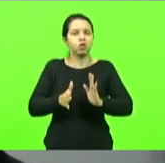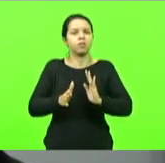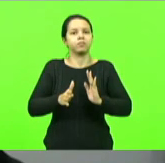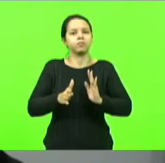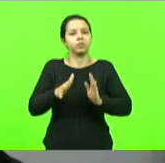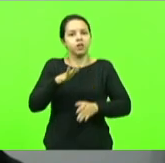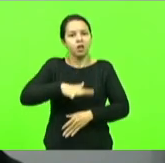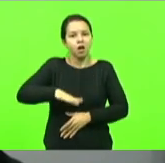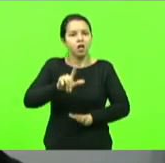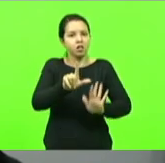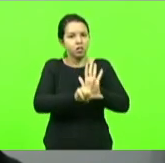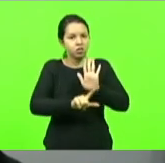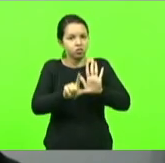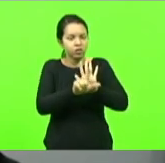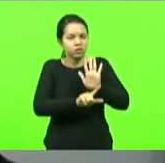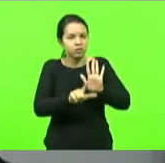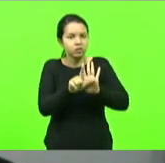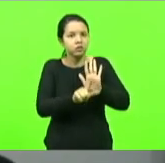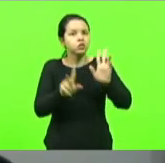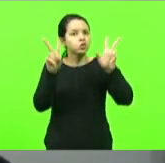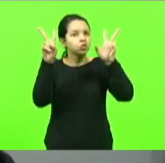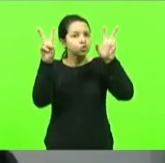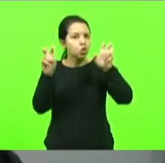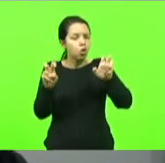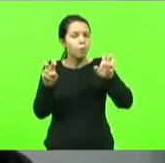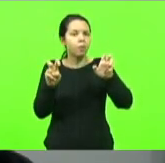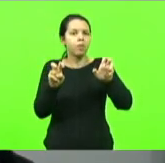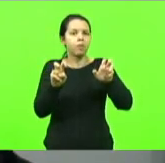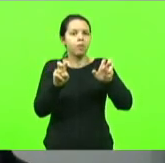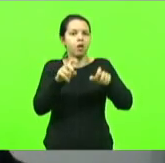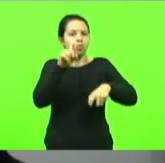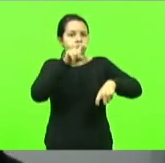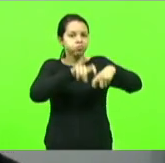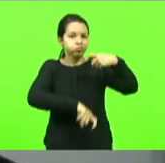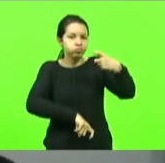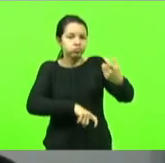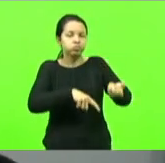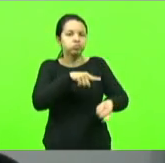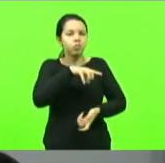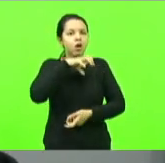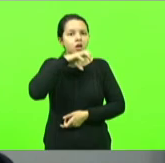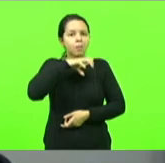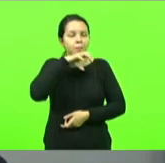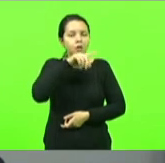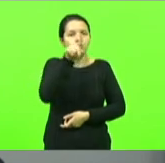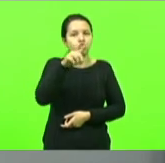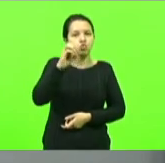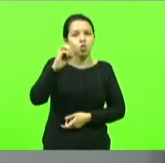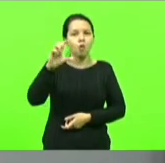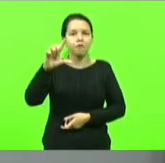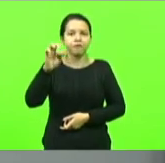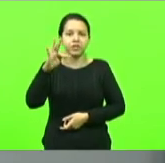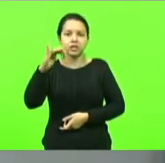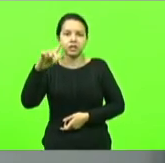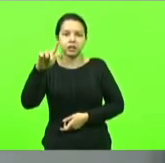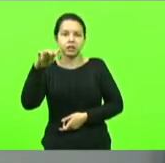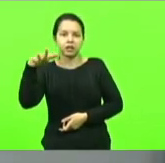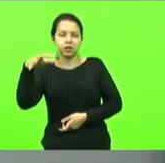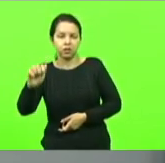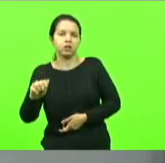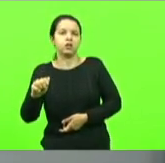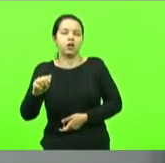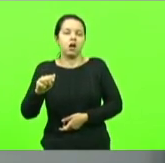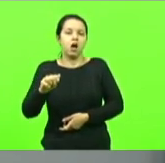legislação sobre a zoofilia que é relação sexual com o animal que muitas vezes é estimulado no interior